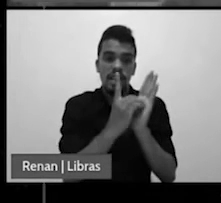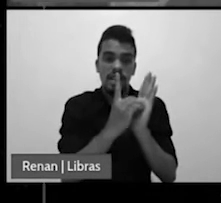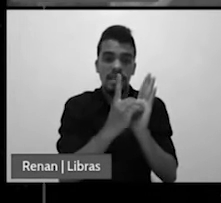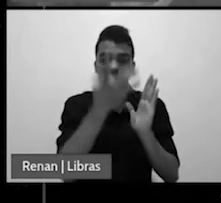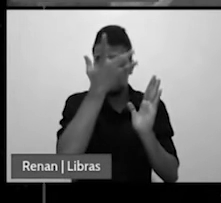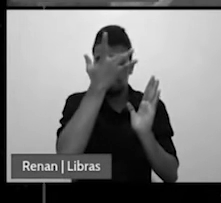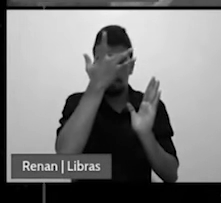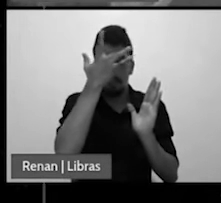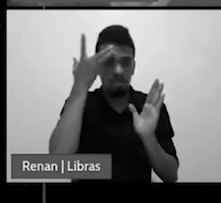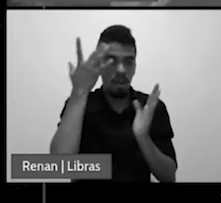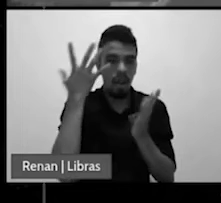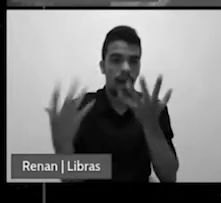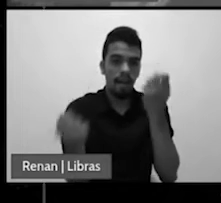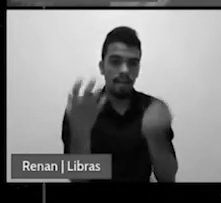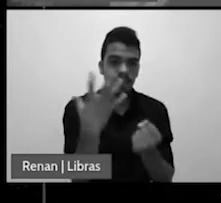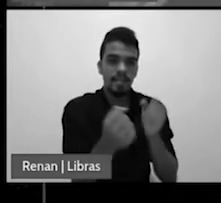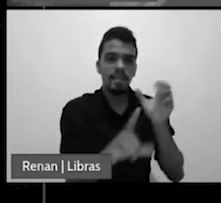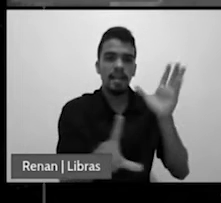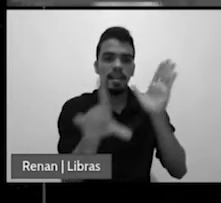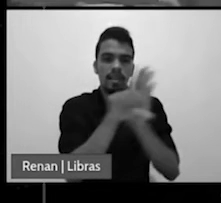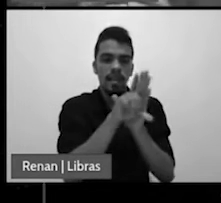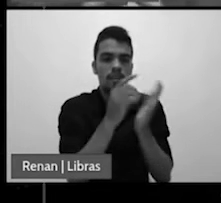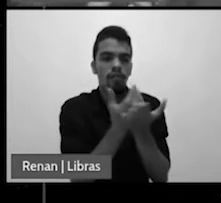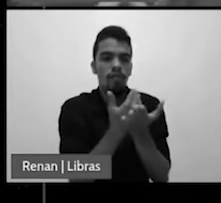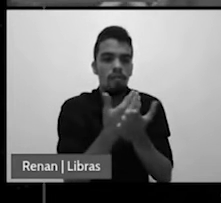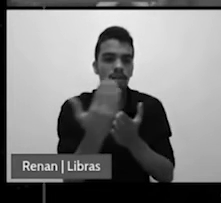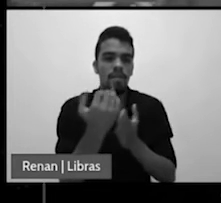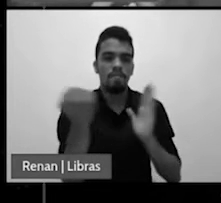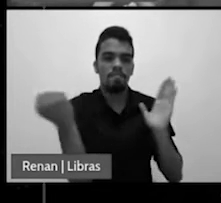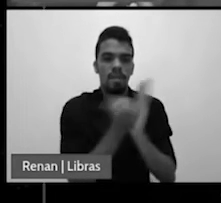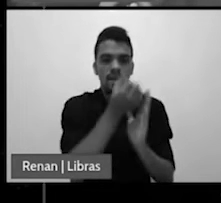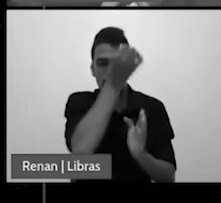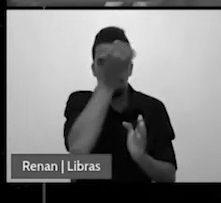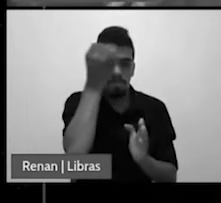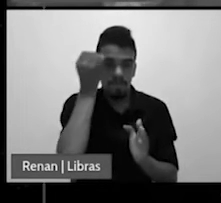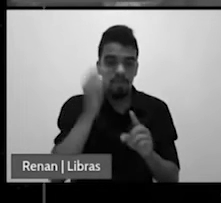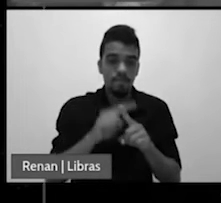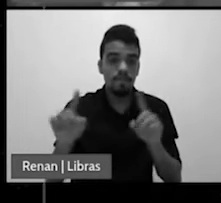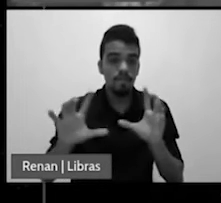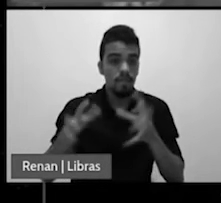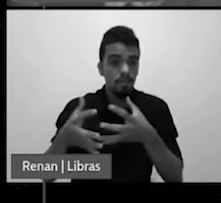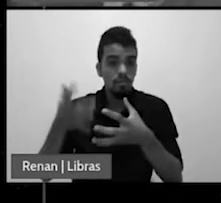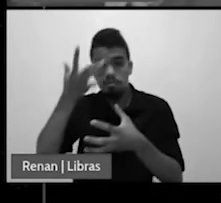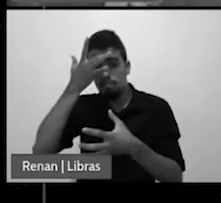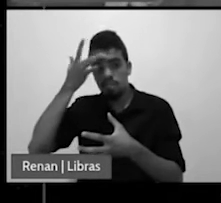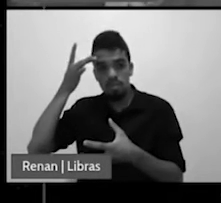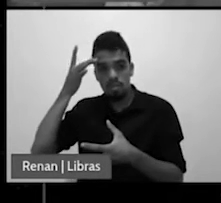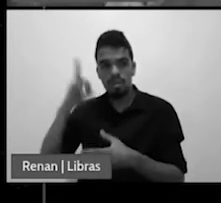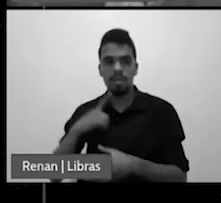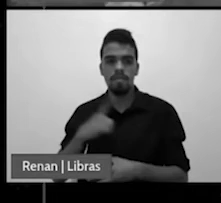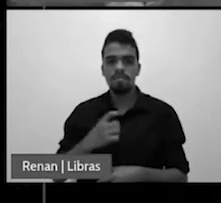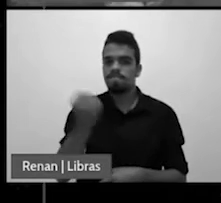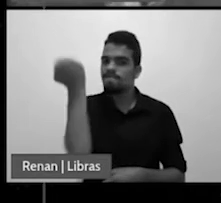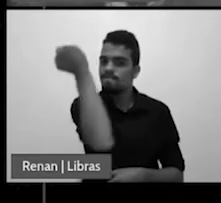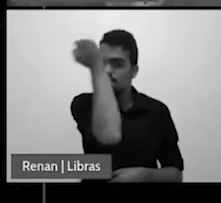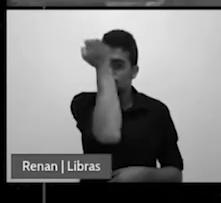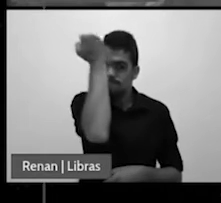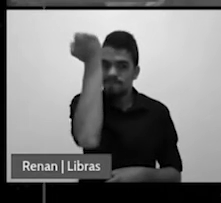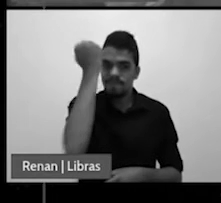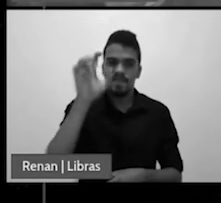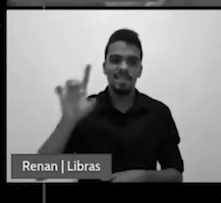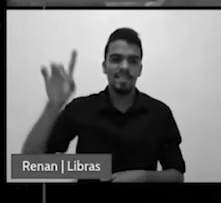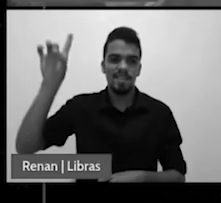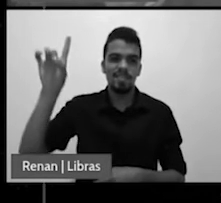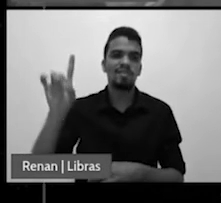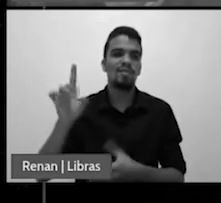portar a marca da besta mas aqueles que tem o selo de Deus esses continuarão descansando no dia do Senhor no sétimo